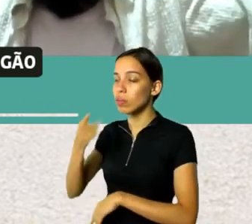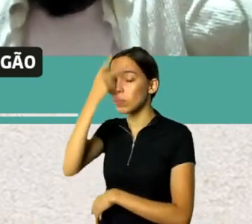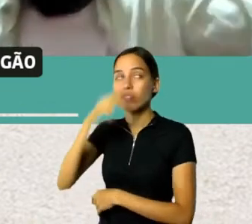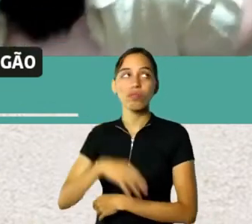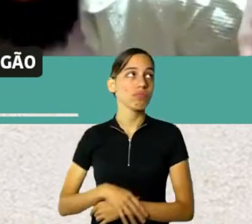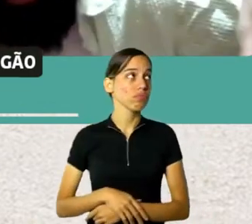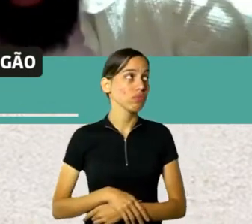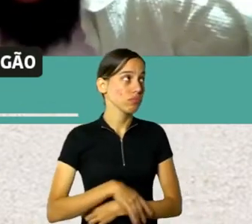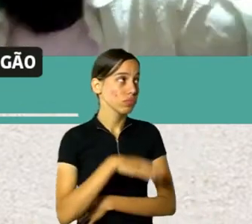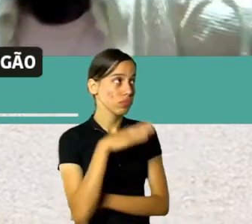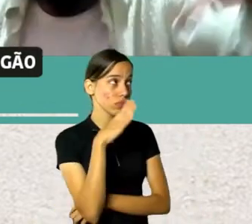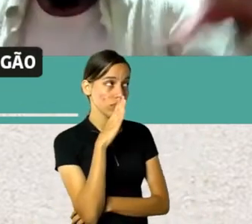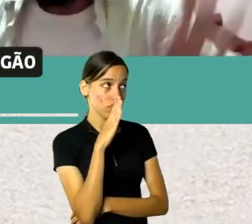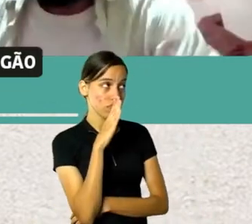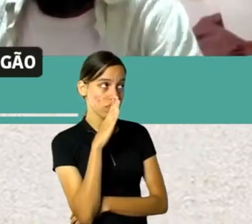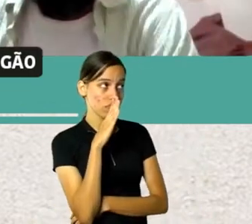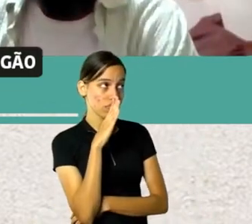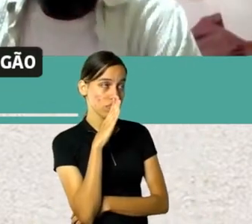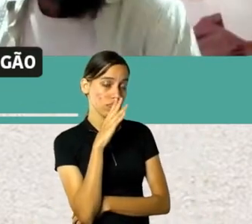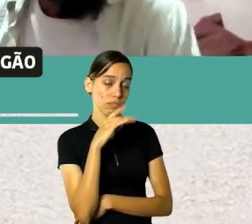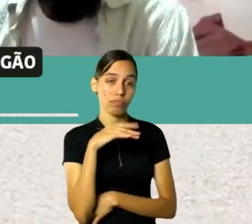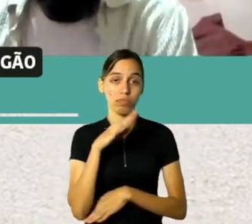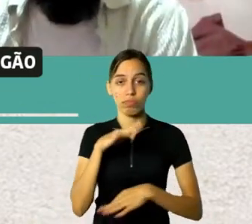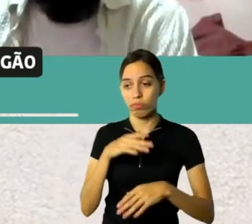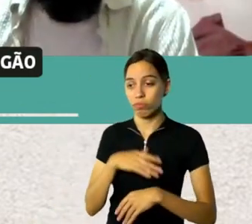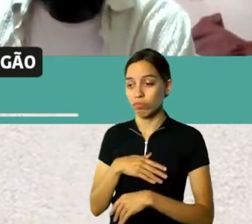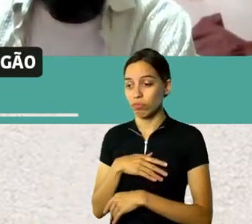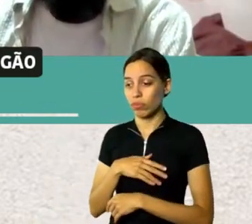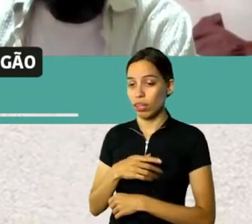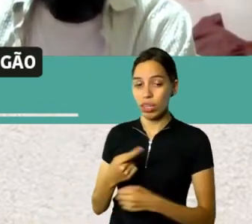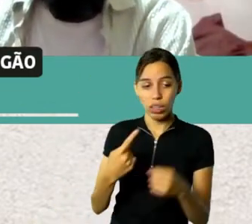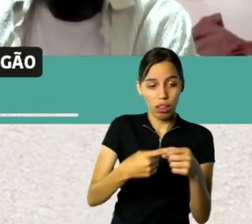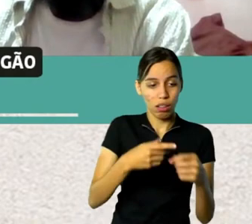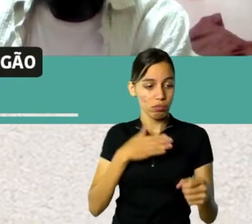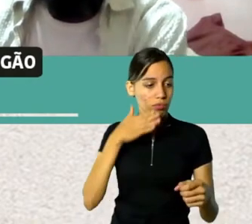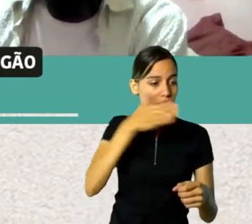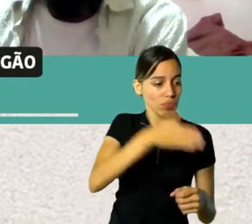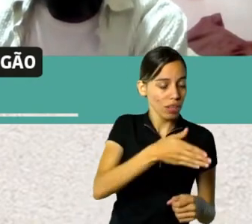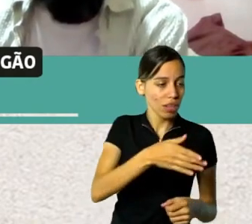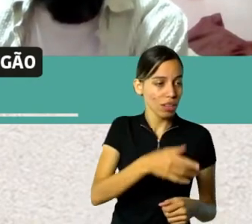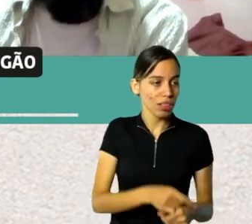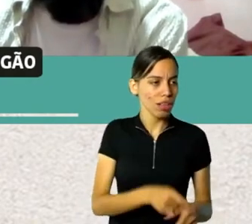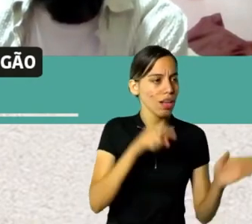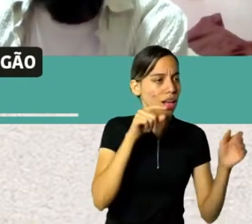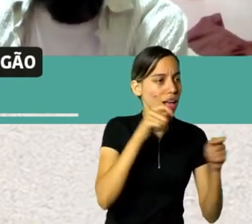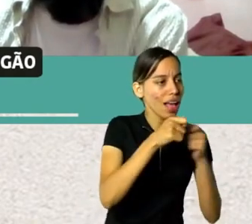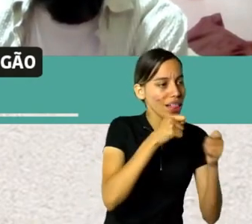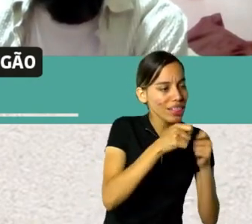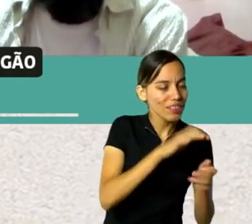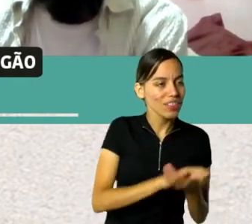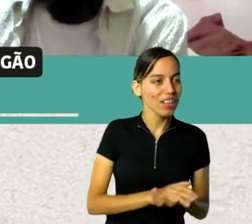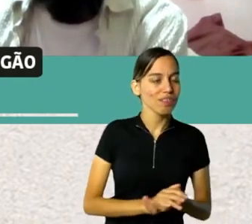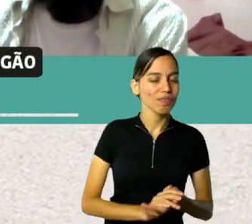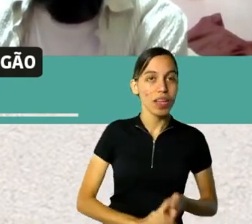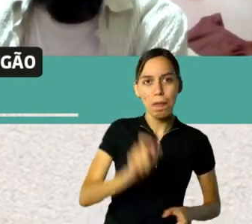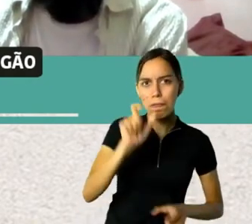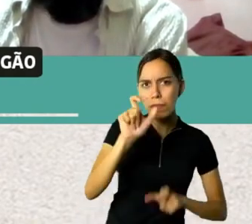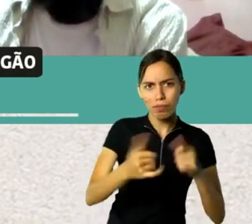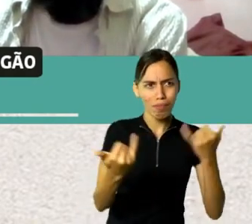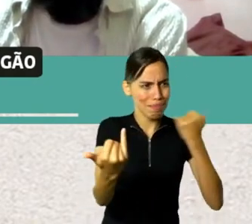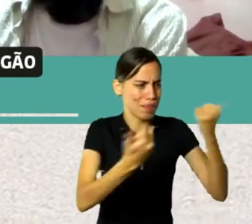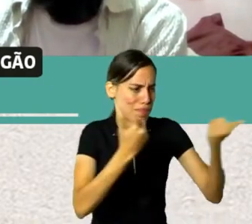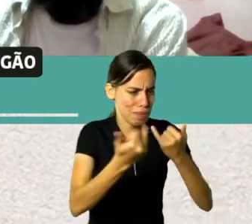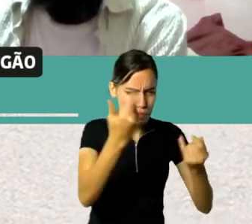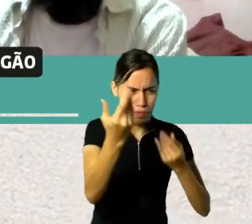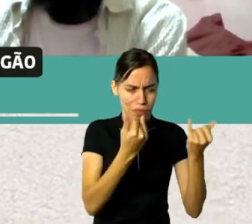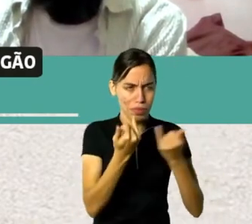vai, achava que não ia achar nada, e acha também, as coisas são assim. O que não pode faltar em um bom